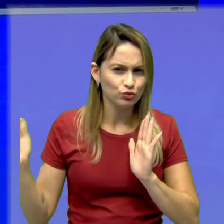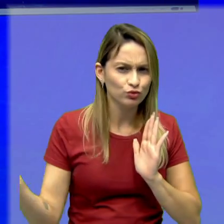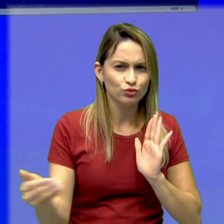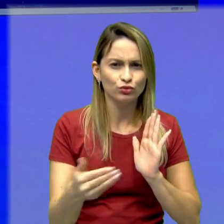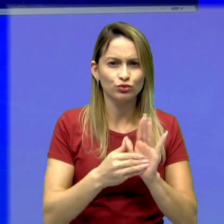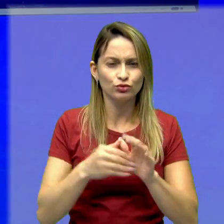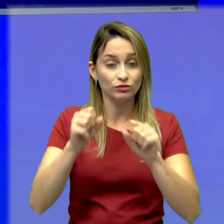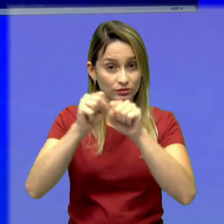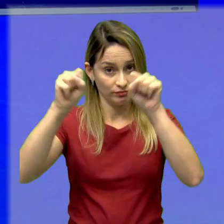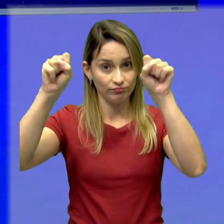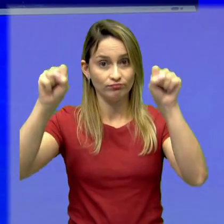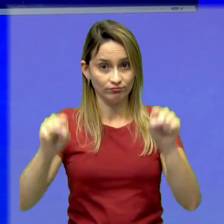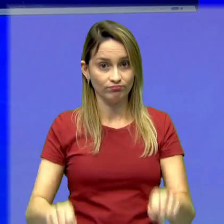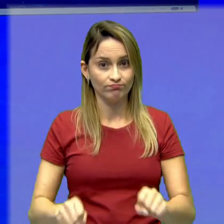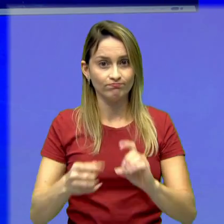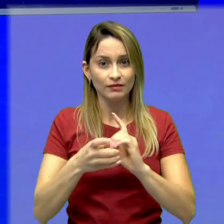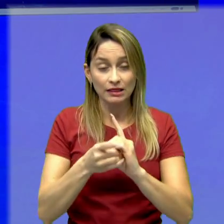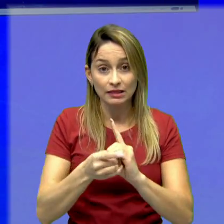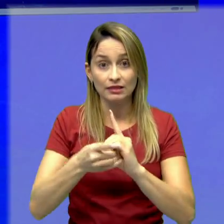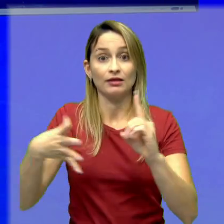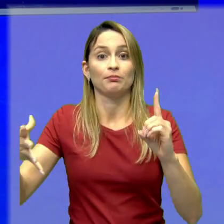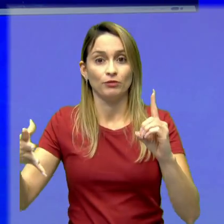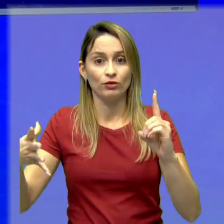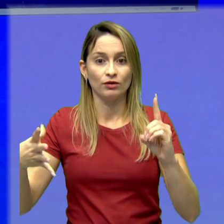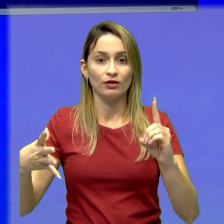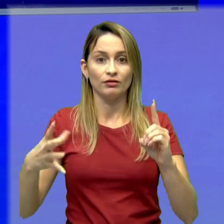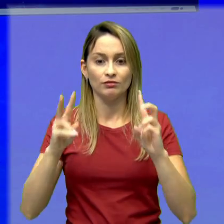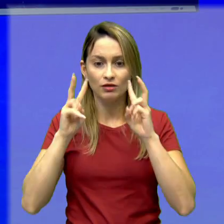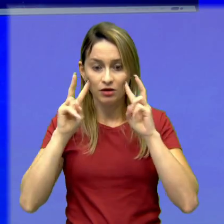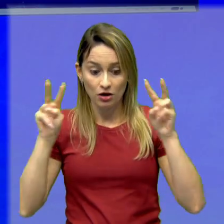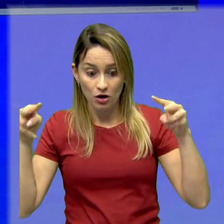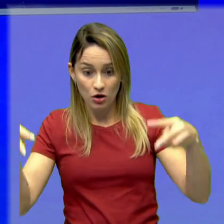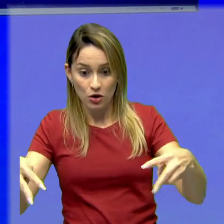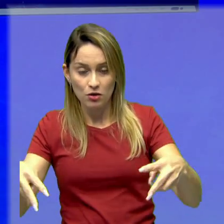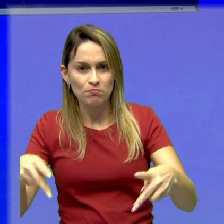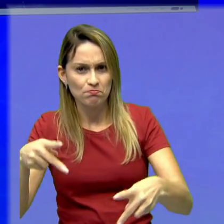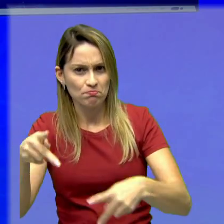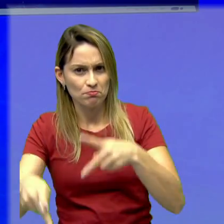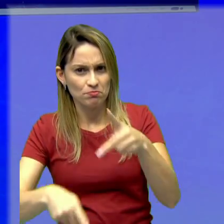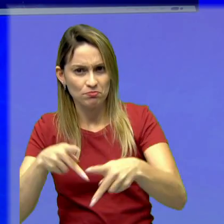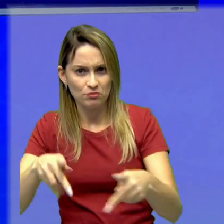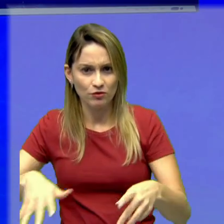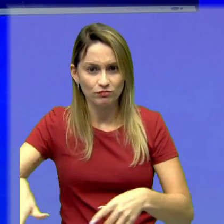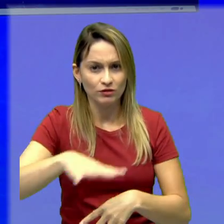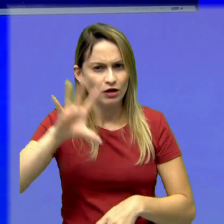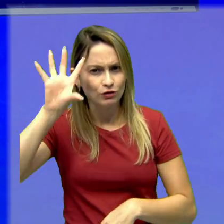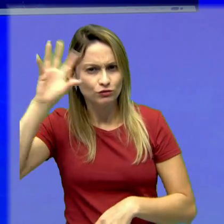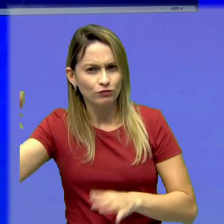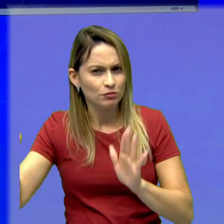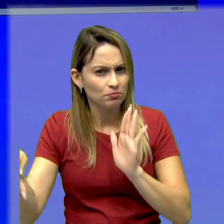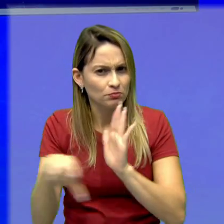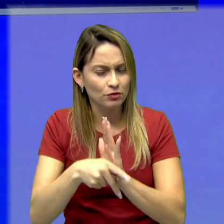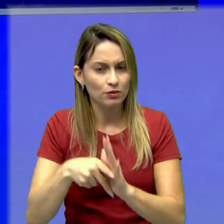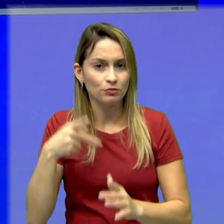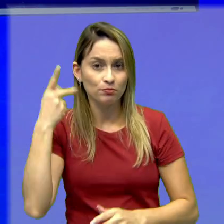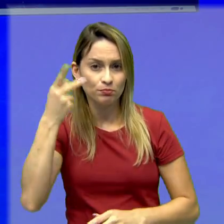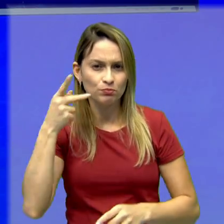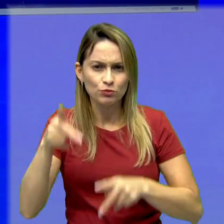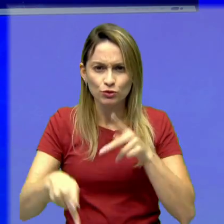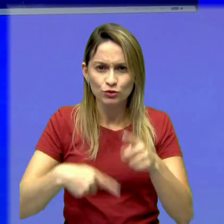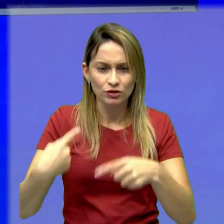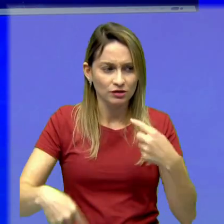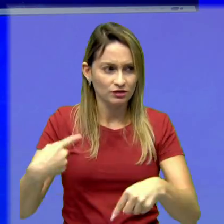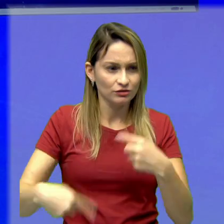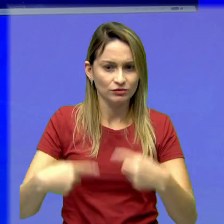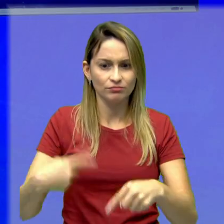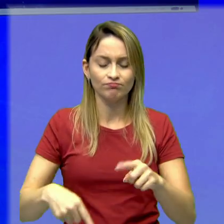através do povo, essa unidade social, os processos de decisões políticas de uma determinada sociedade, país